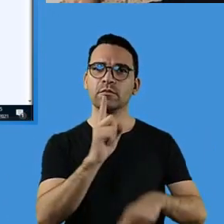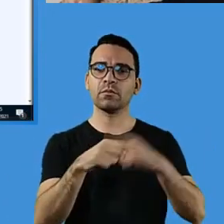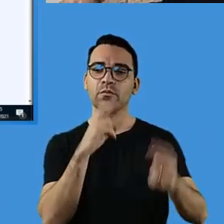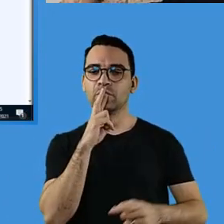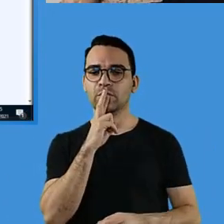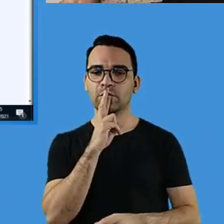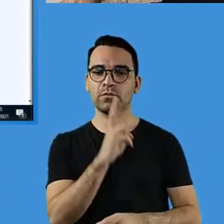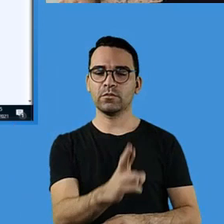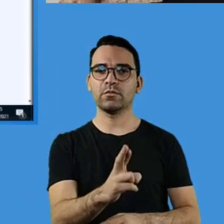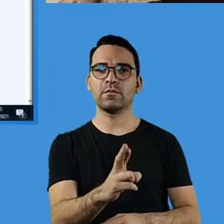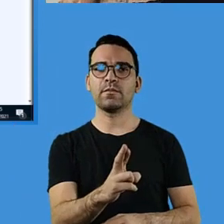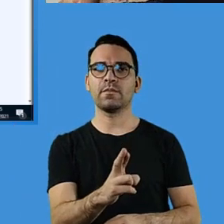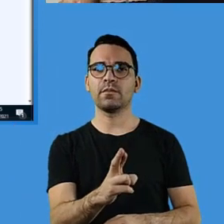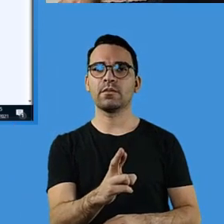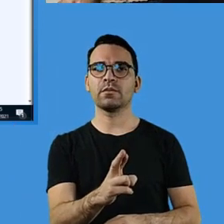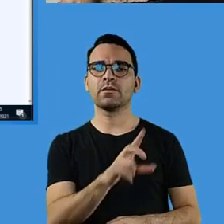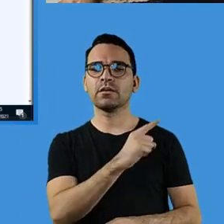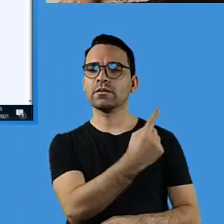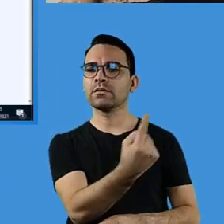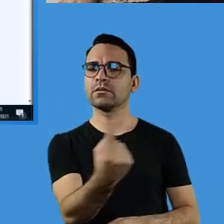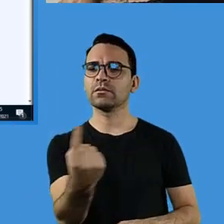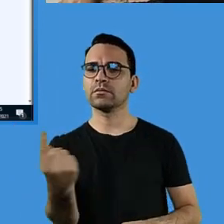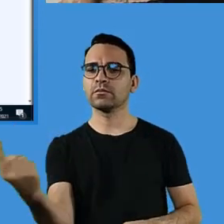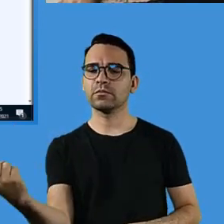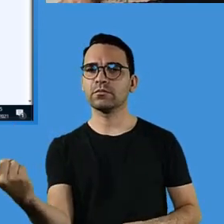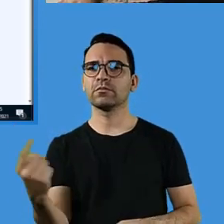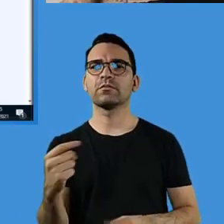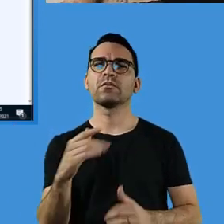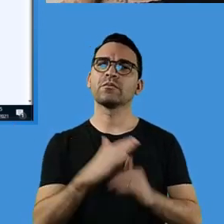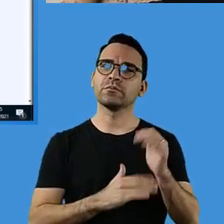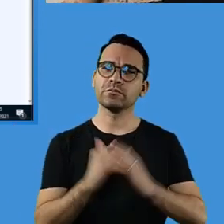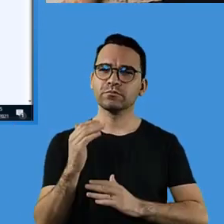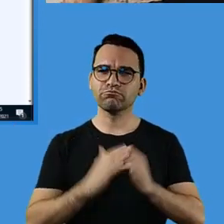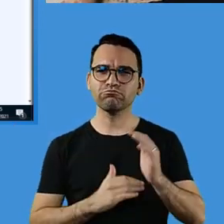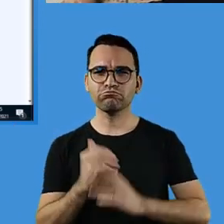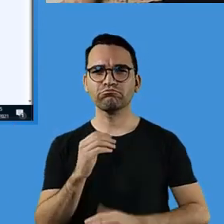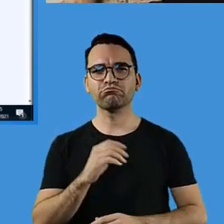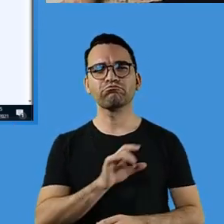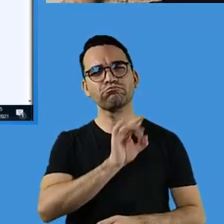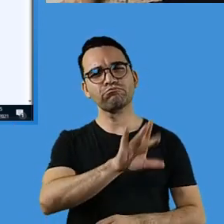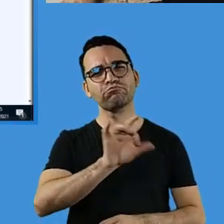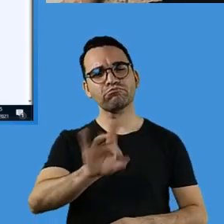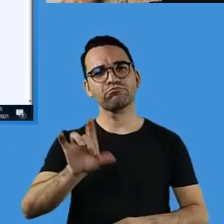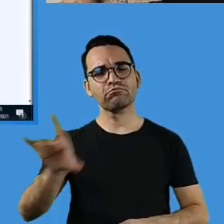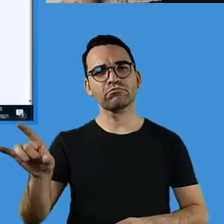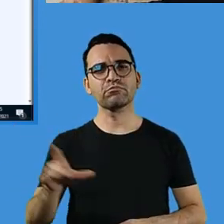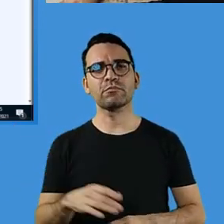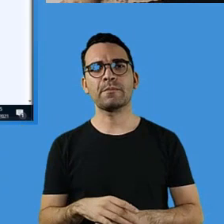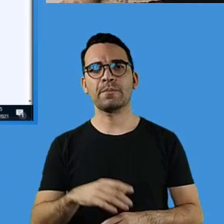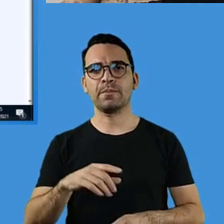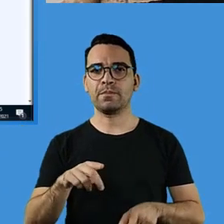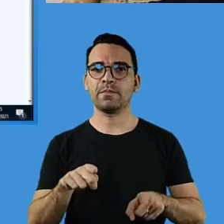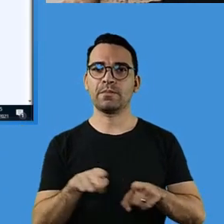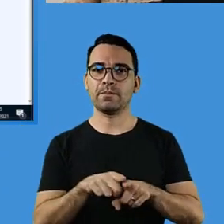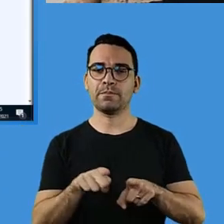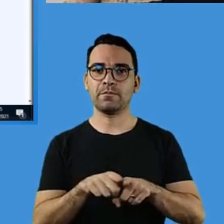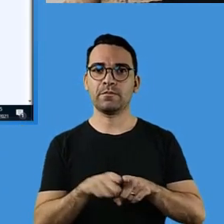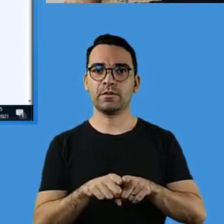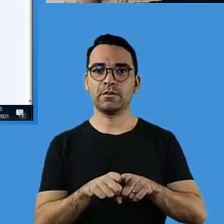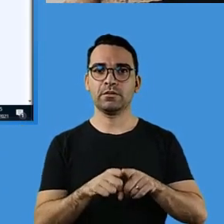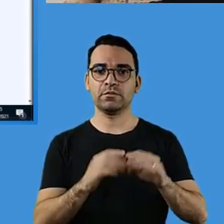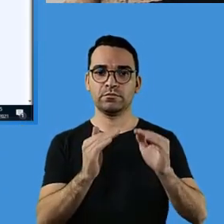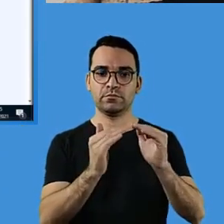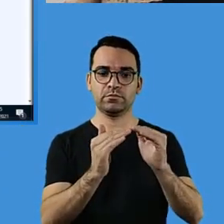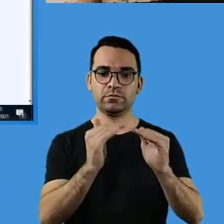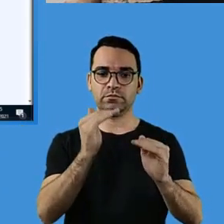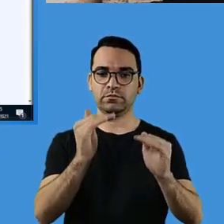percentual por aluno, por habilidade e também por nível, tá?